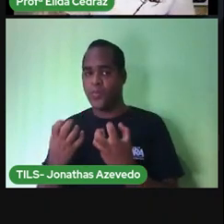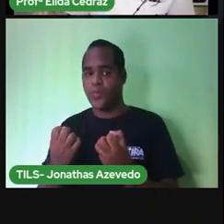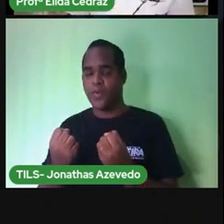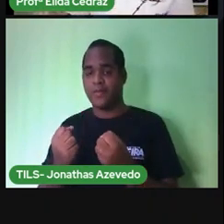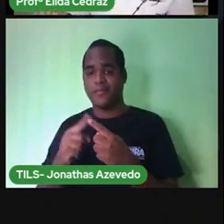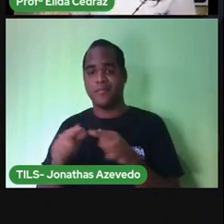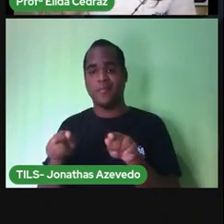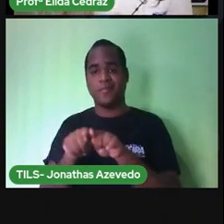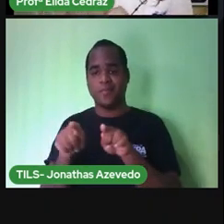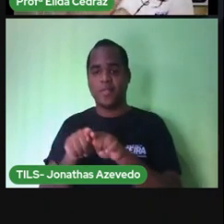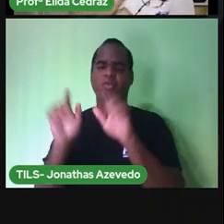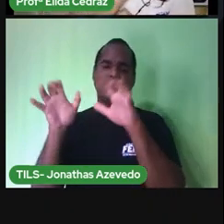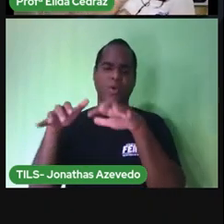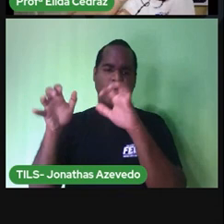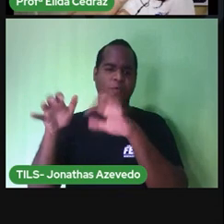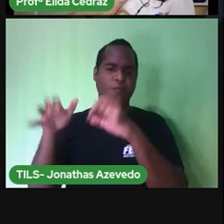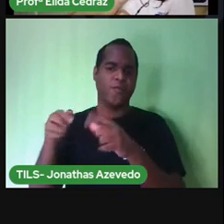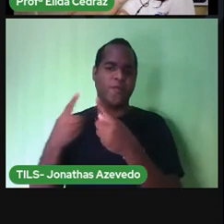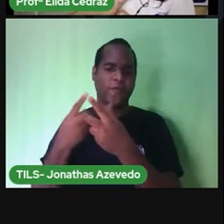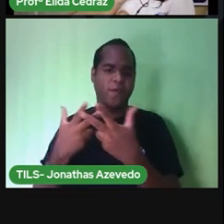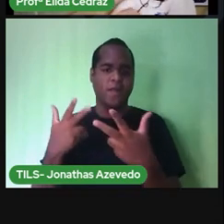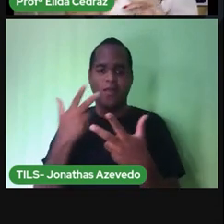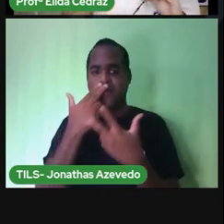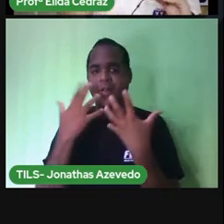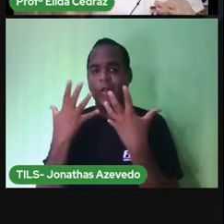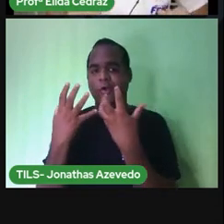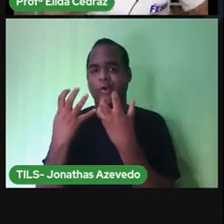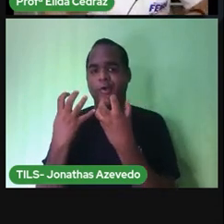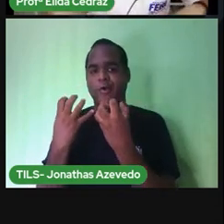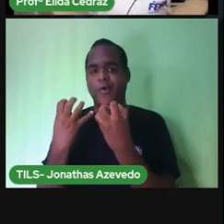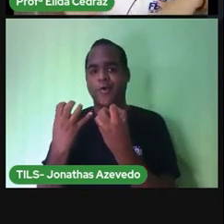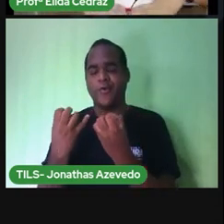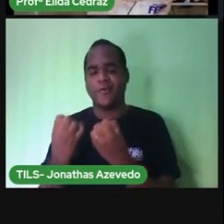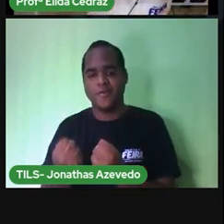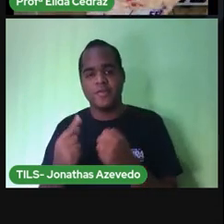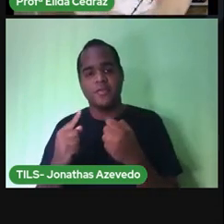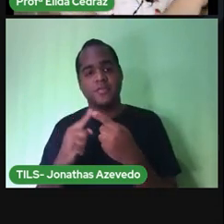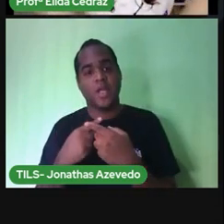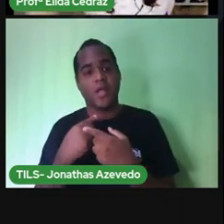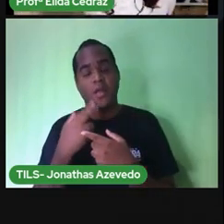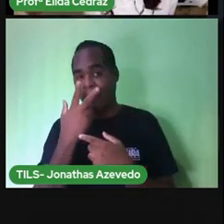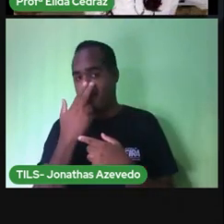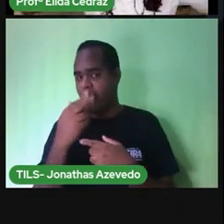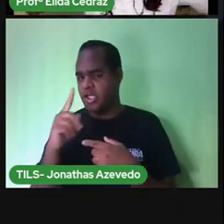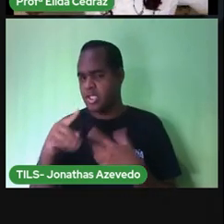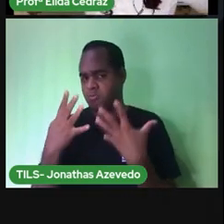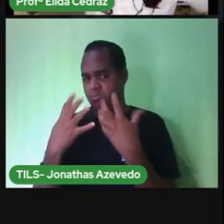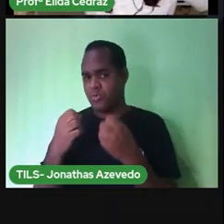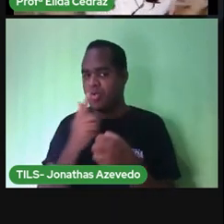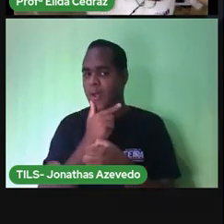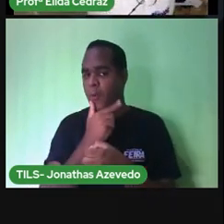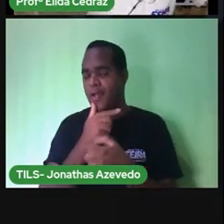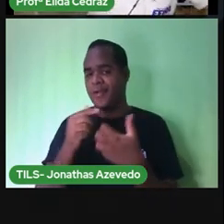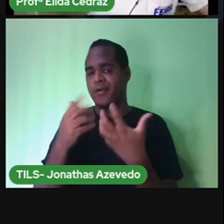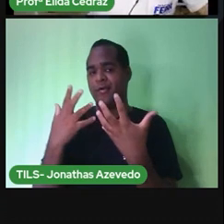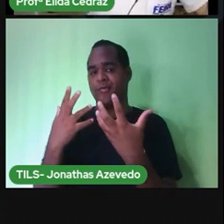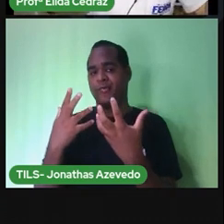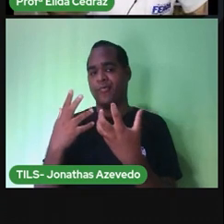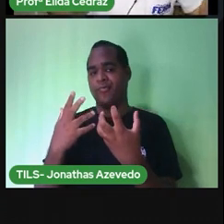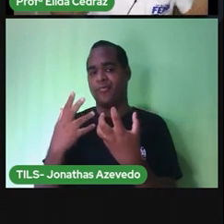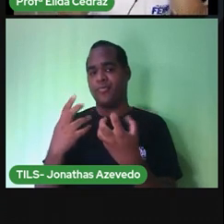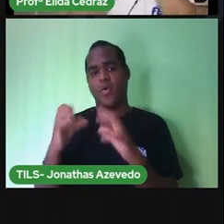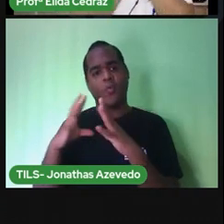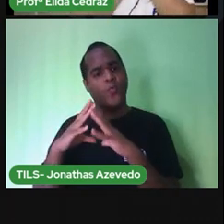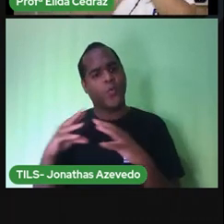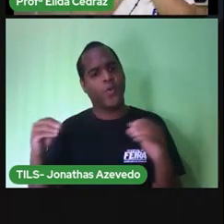chove mais. Você sabe o que é evaporar? É quando aquela poça de água, e de repente a poça